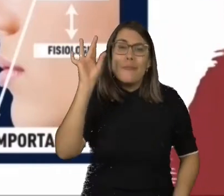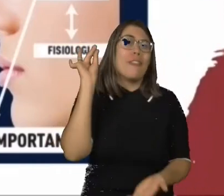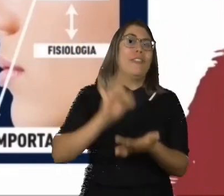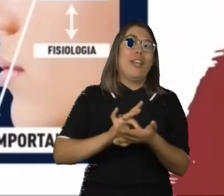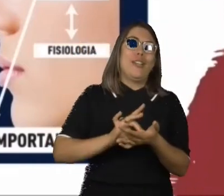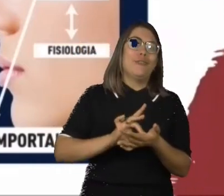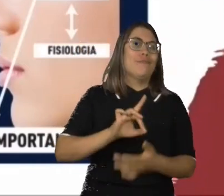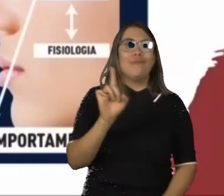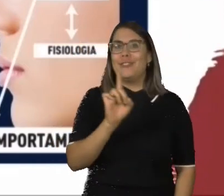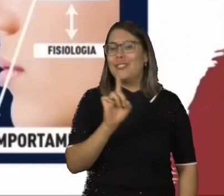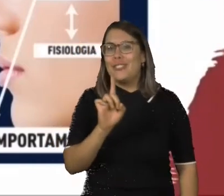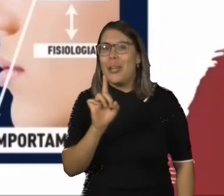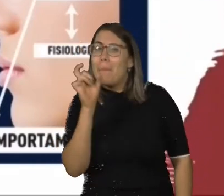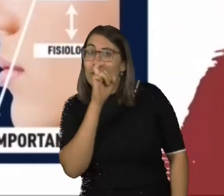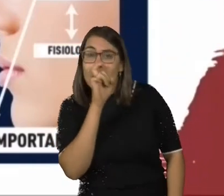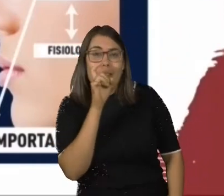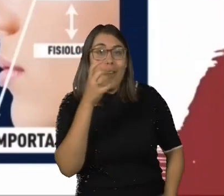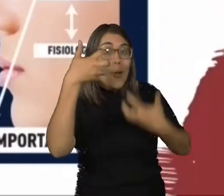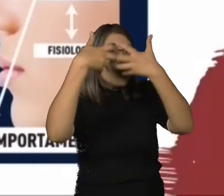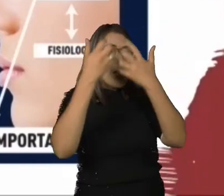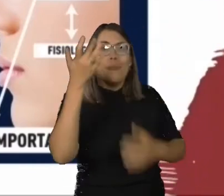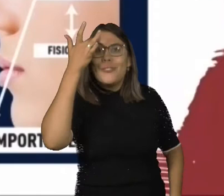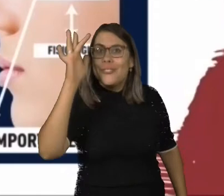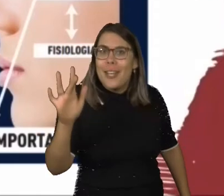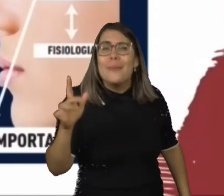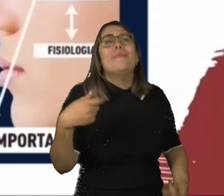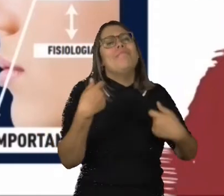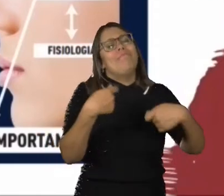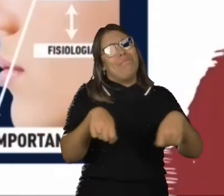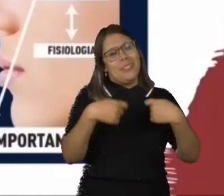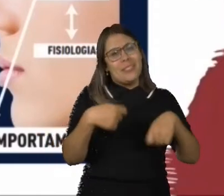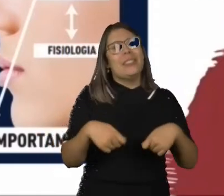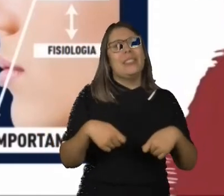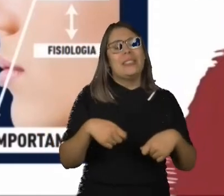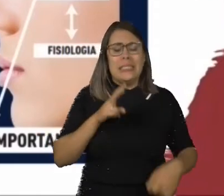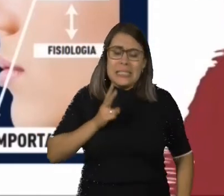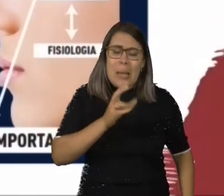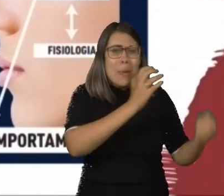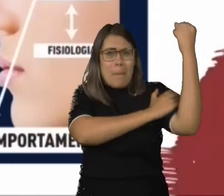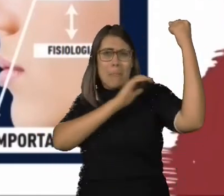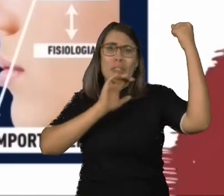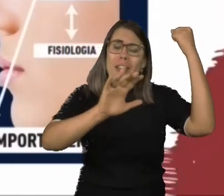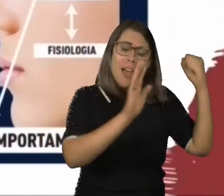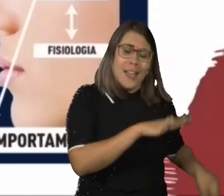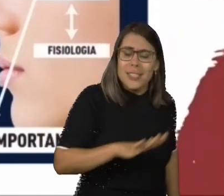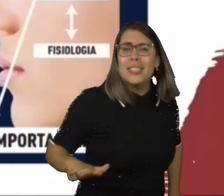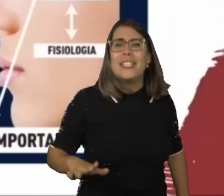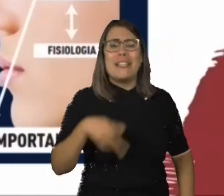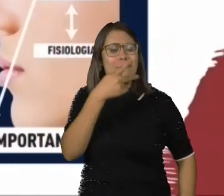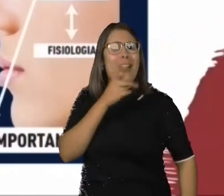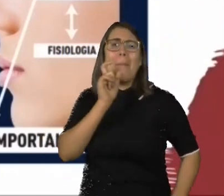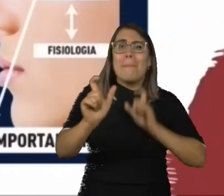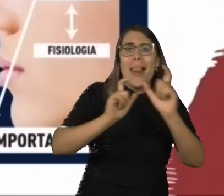absorve tudo dentro dele. Por isso, que é muito importante sempre empoderar seus filhos, validar seus filhos.